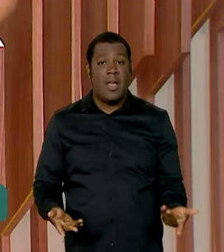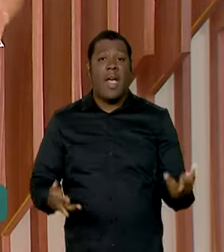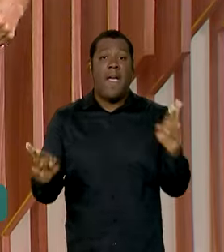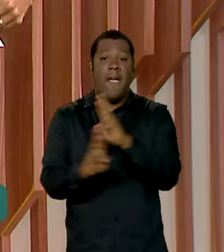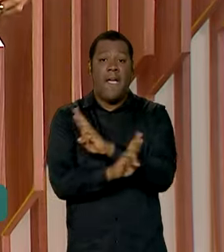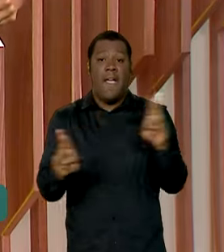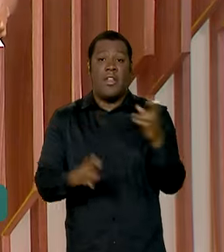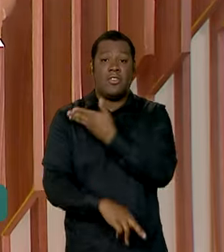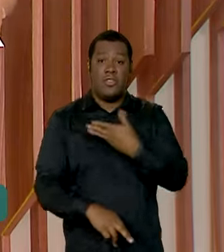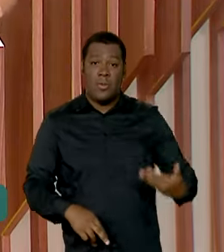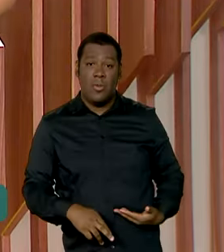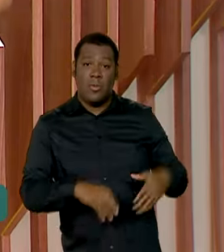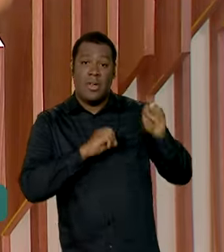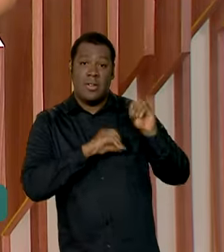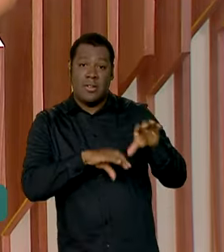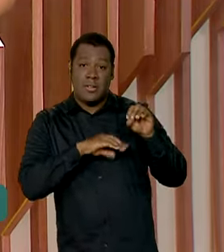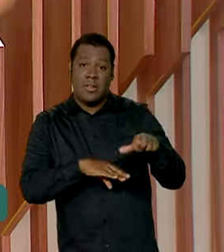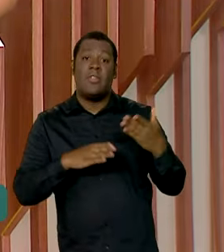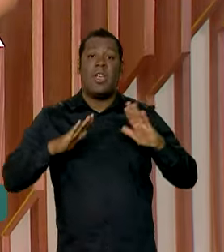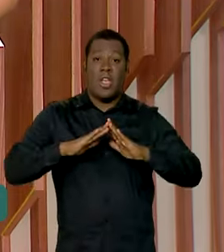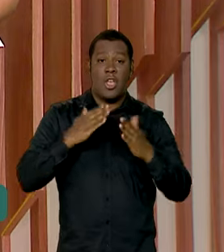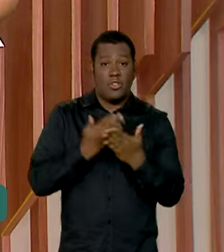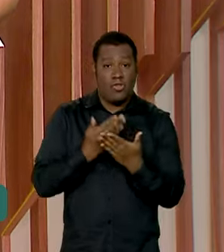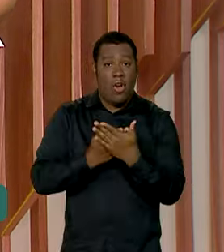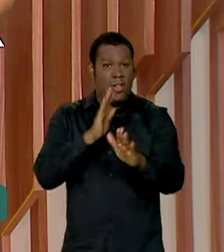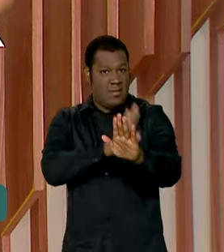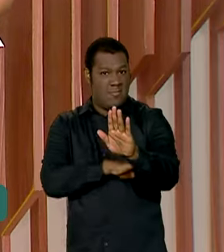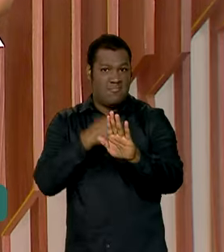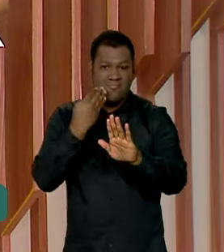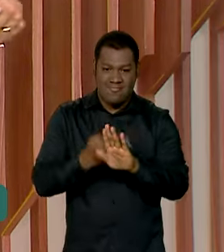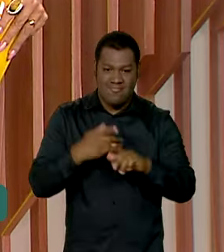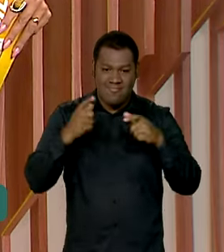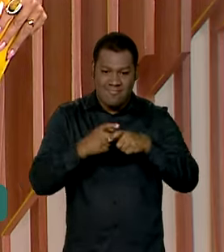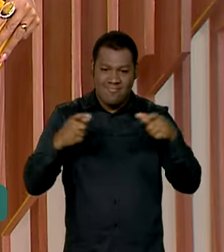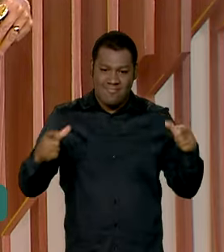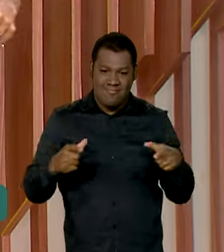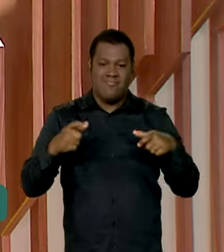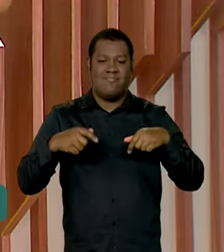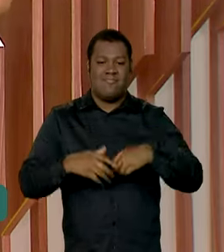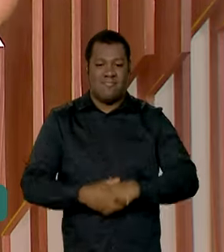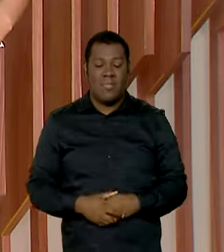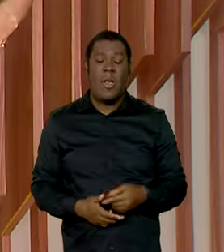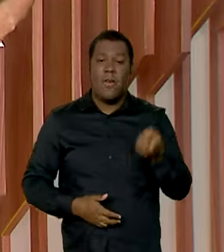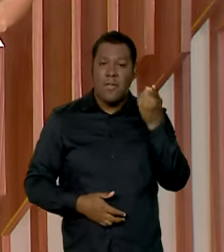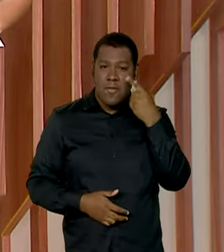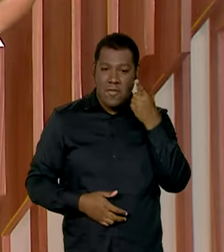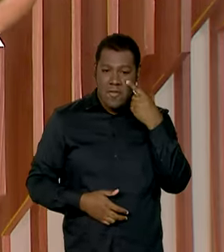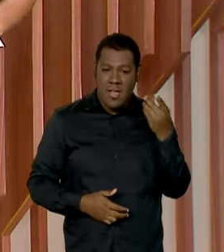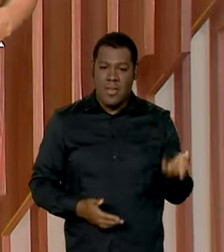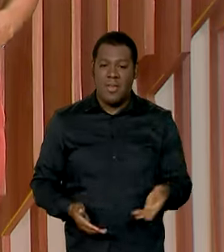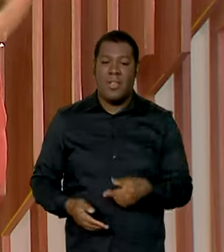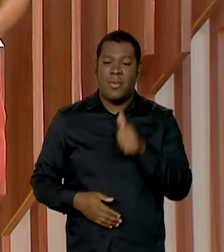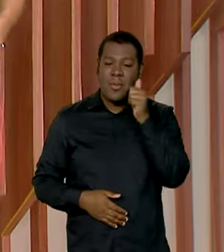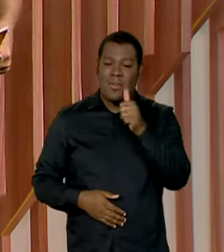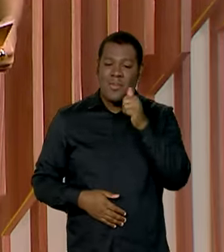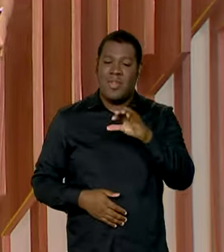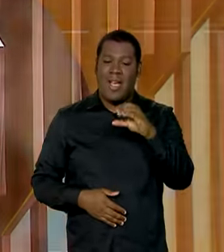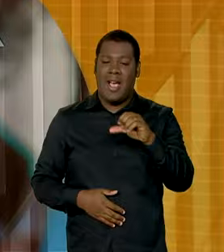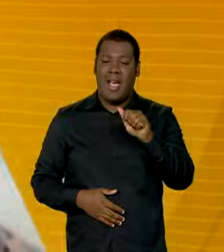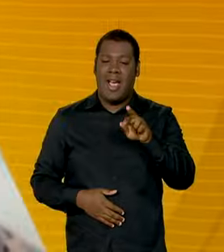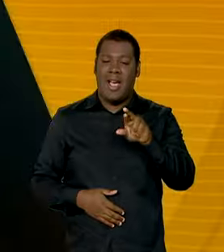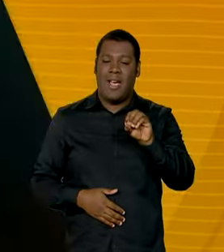ensino por meio da ampliação das escolas em tempo integral em todo o país. Veja na reportagem de Carolina Lima.